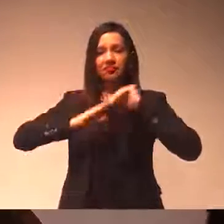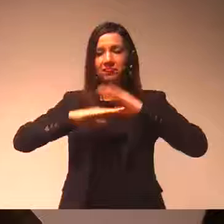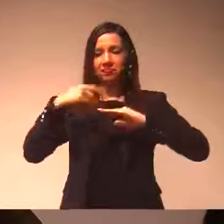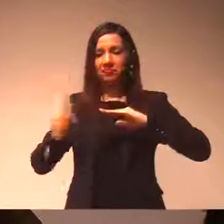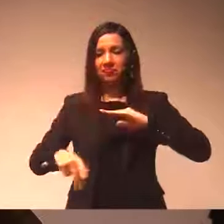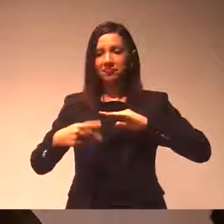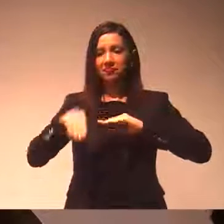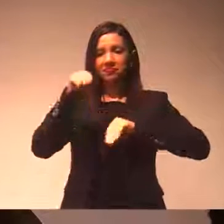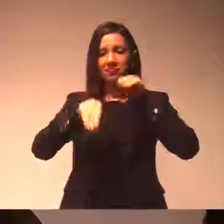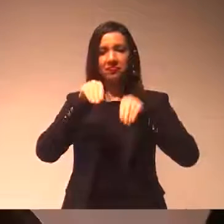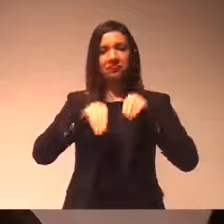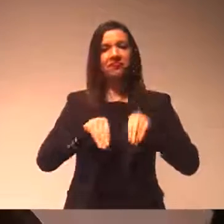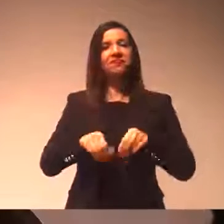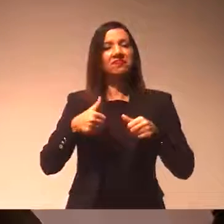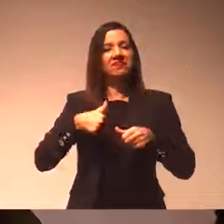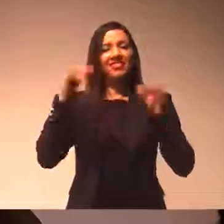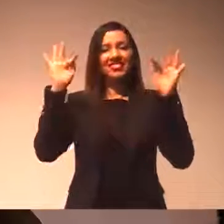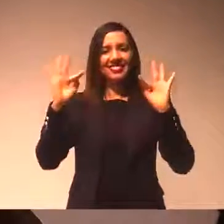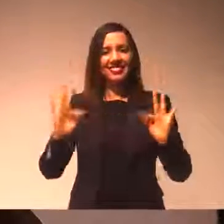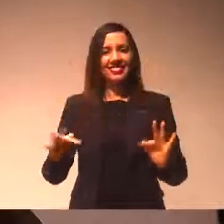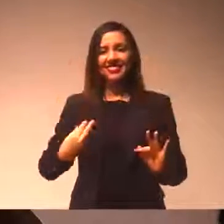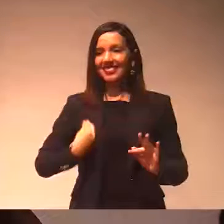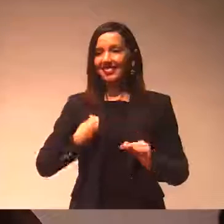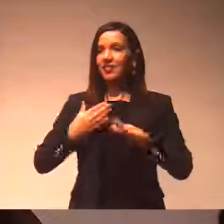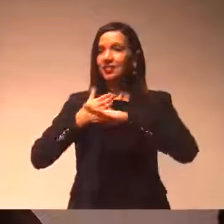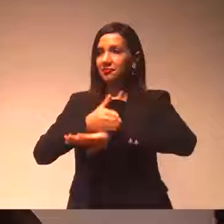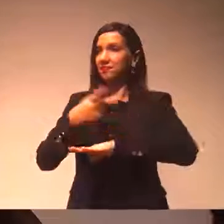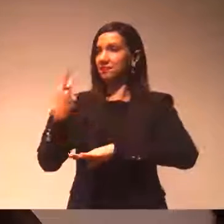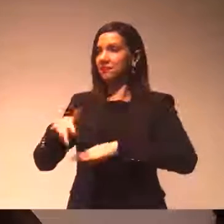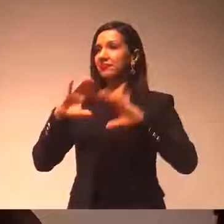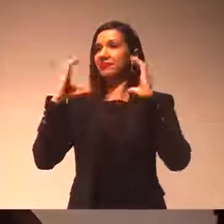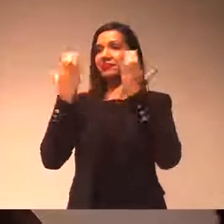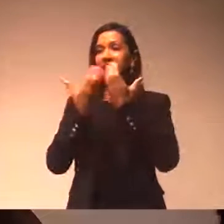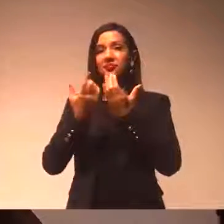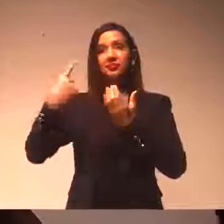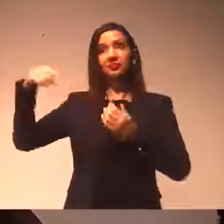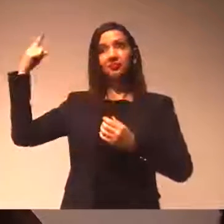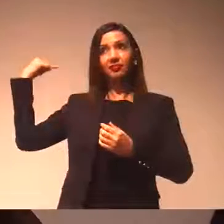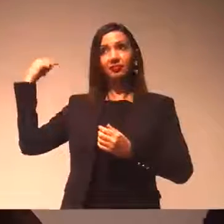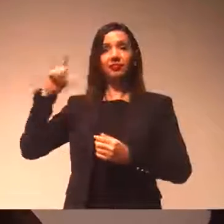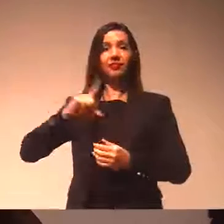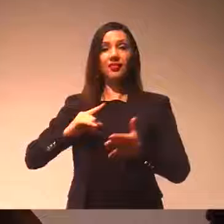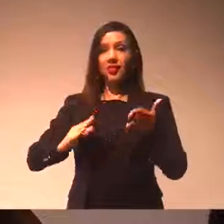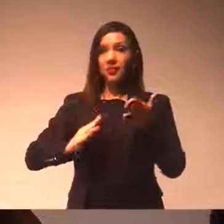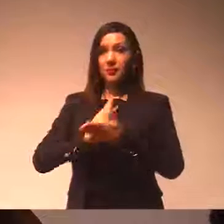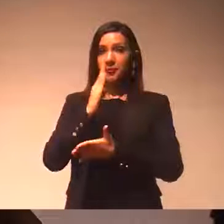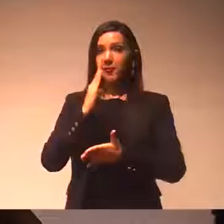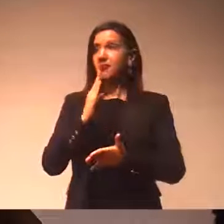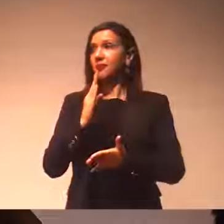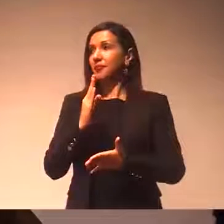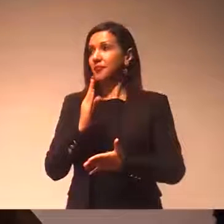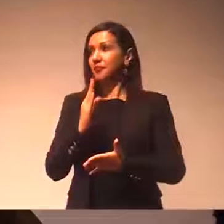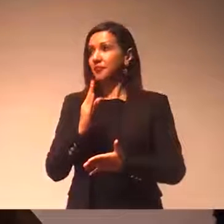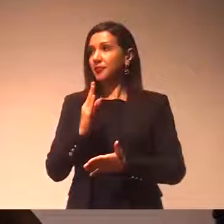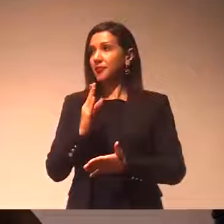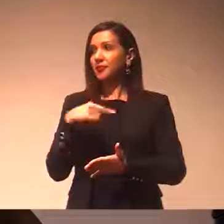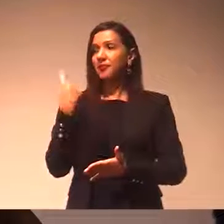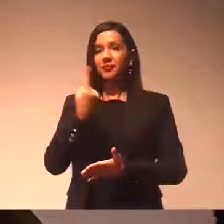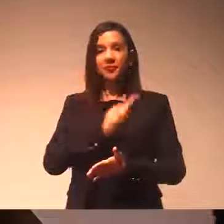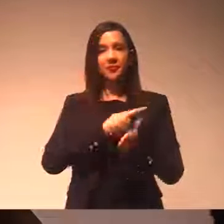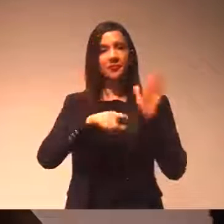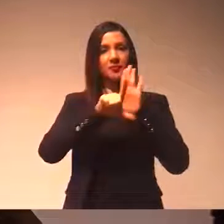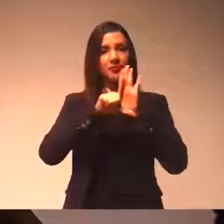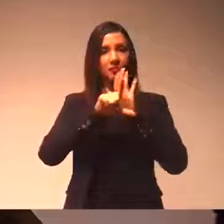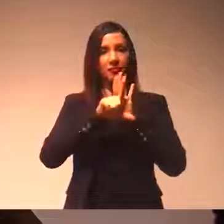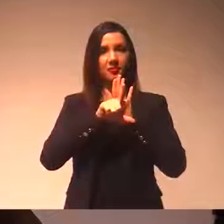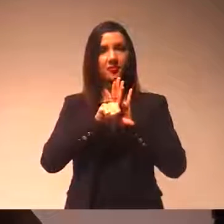feliz de poder ter participado, assim como essa casa também, na legislatura anterior, através da aprovação da nossa lei de